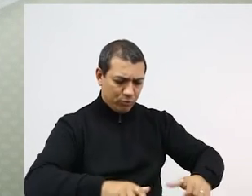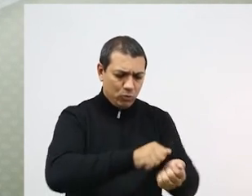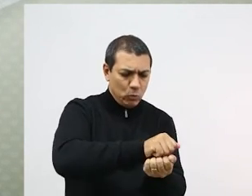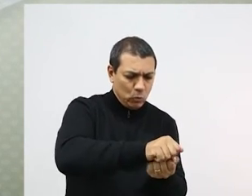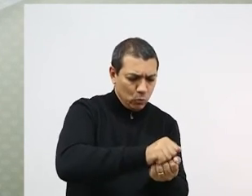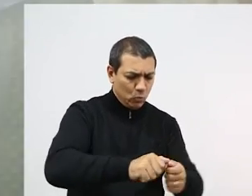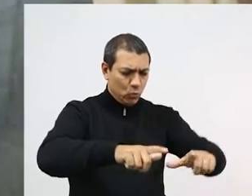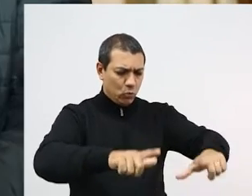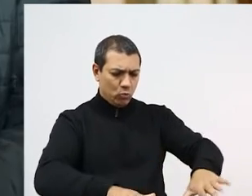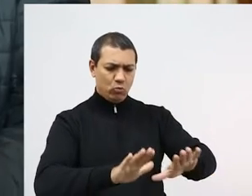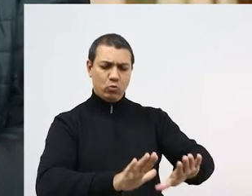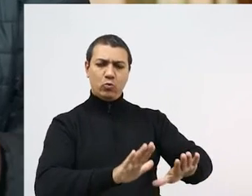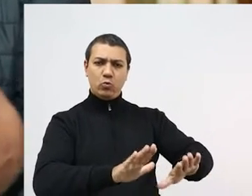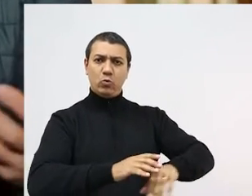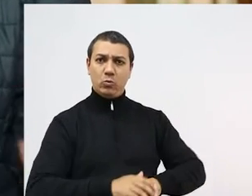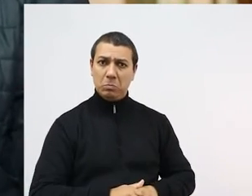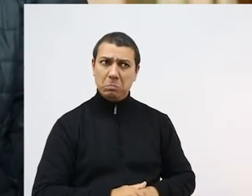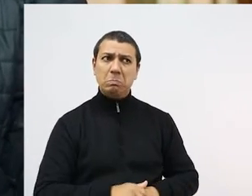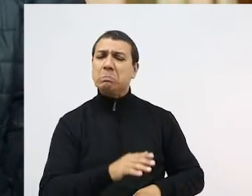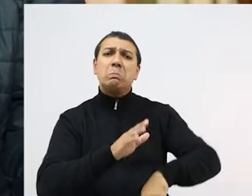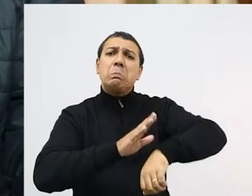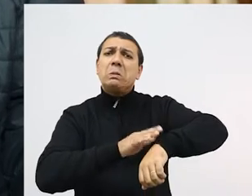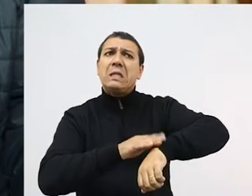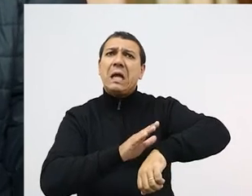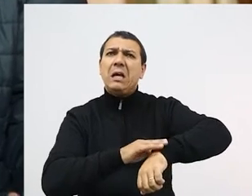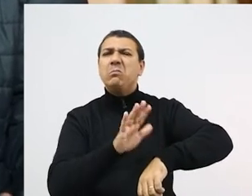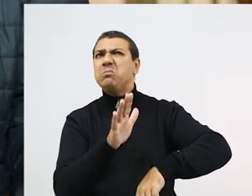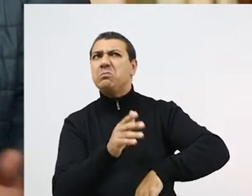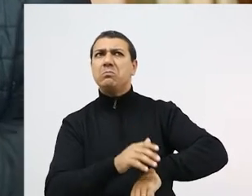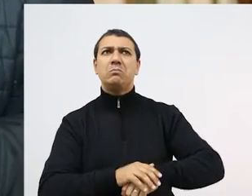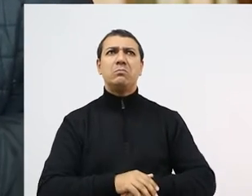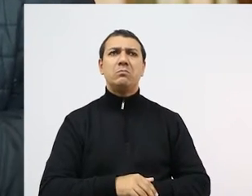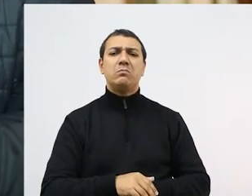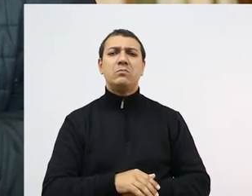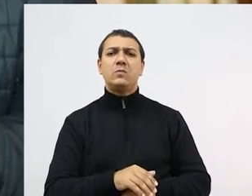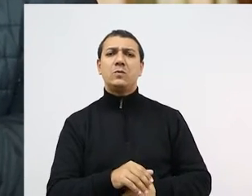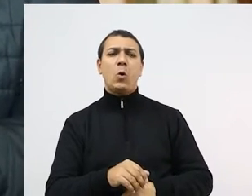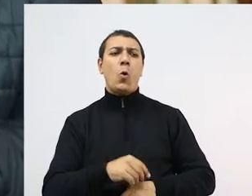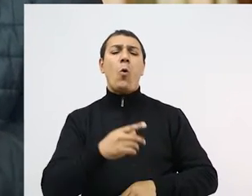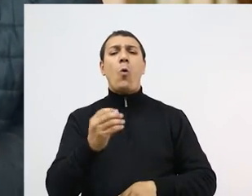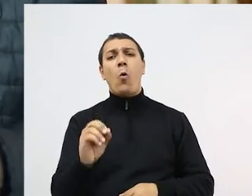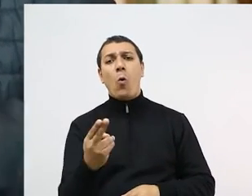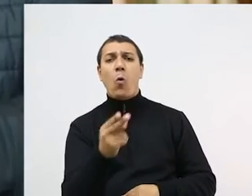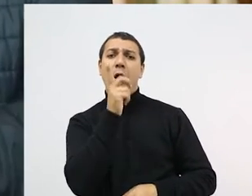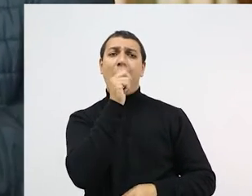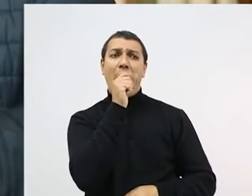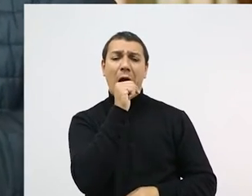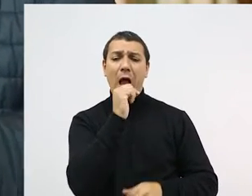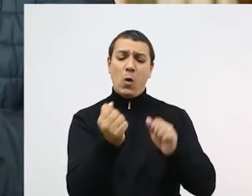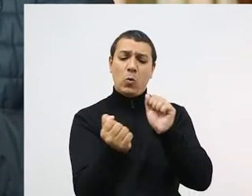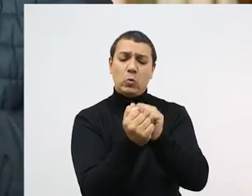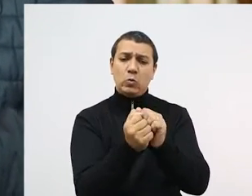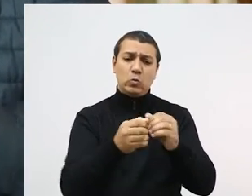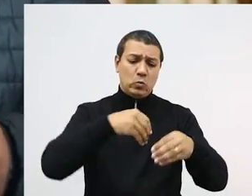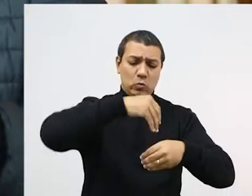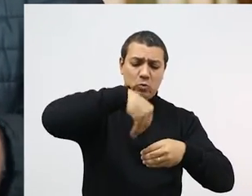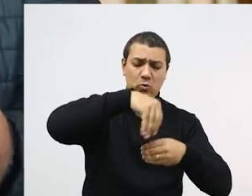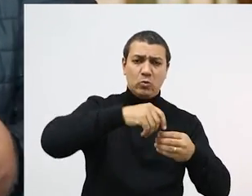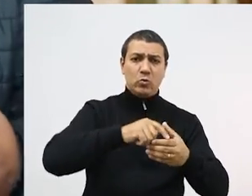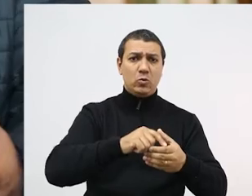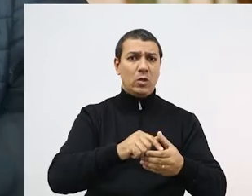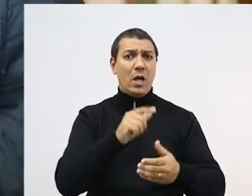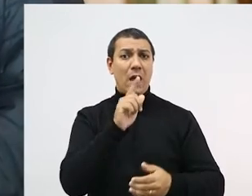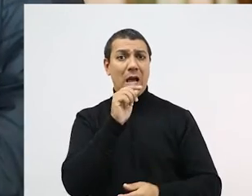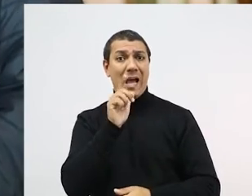Posso colocar ela de molho em água e sabão, posso esfregá-la. Posso deixar, algumas